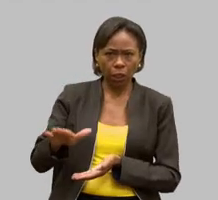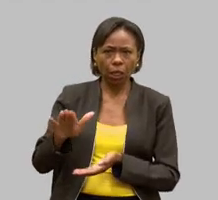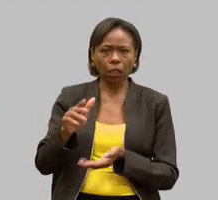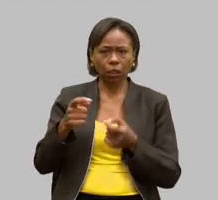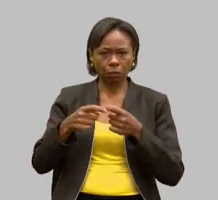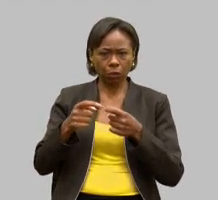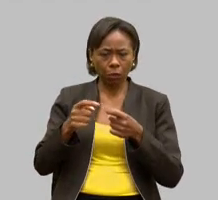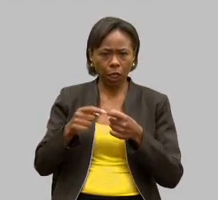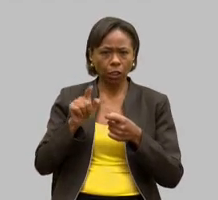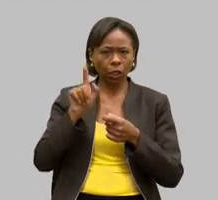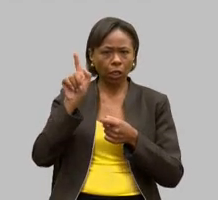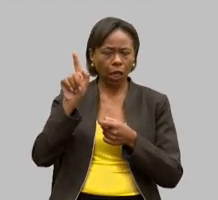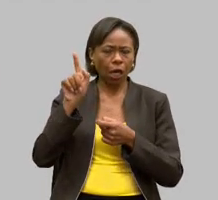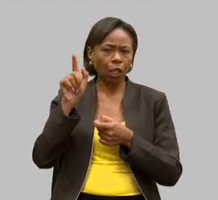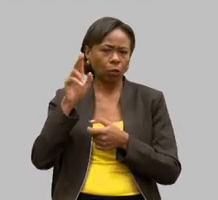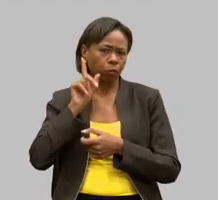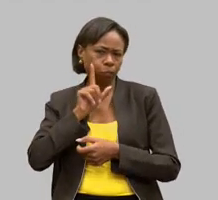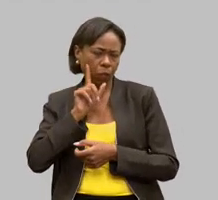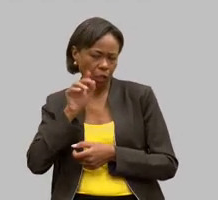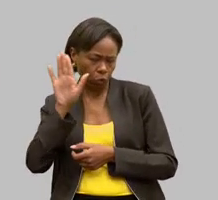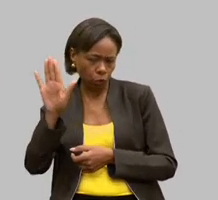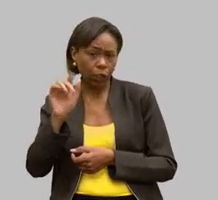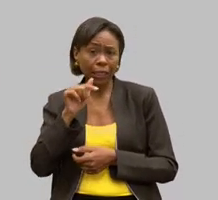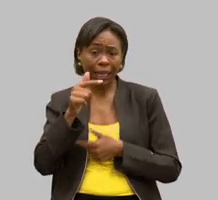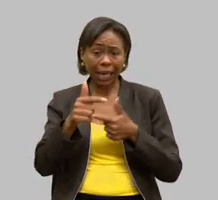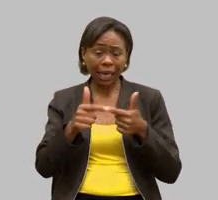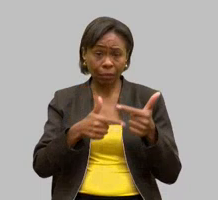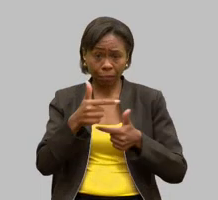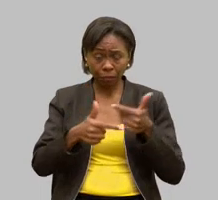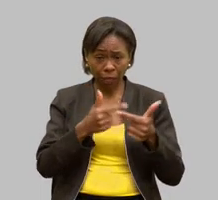atende em Curitiba e ele é um dos profissionais